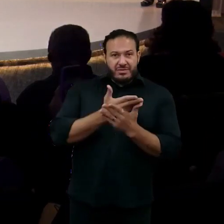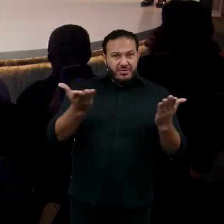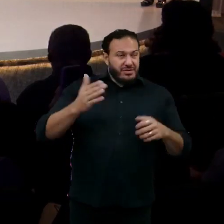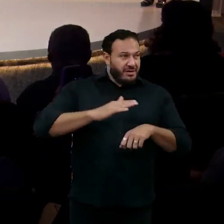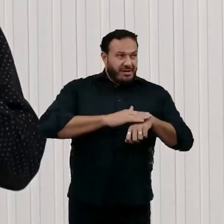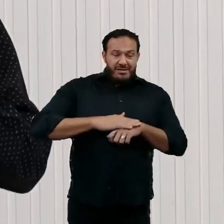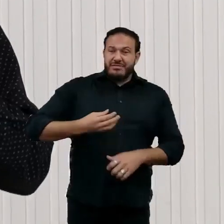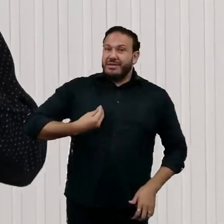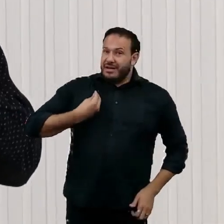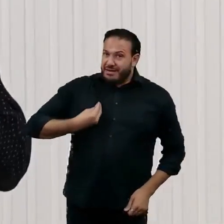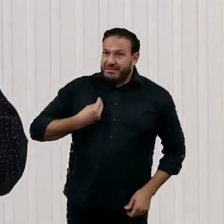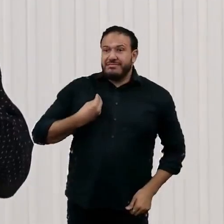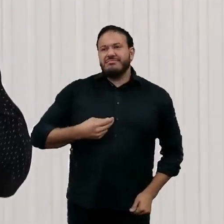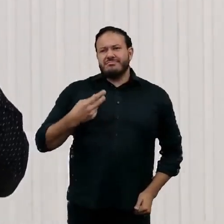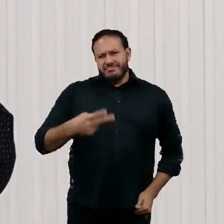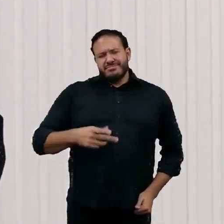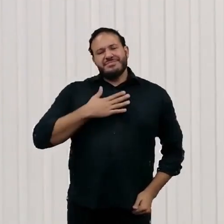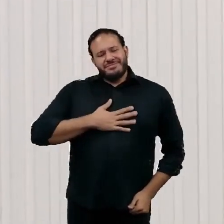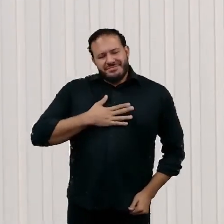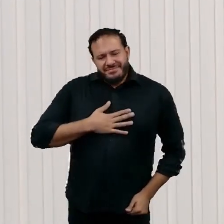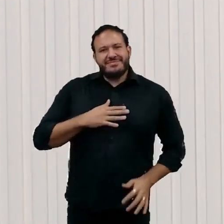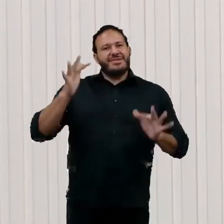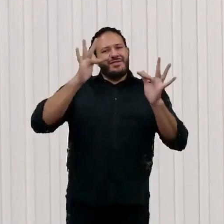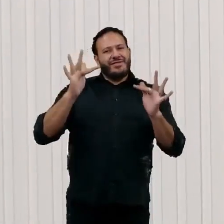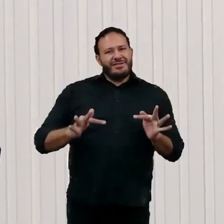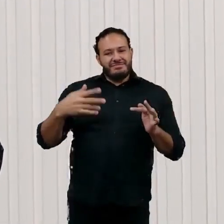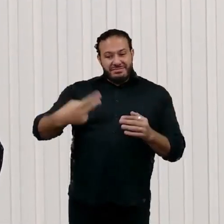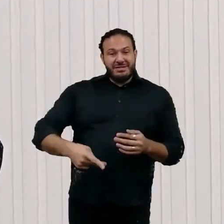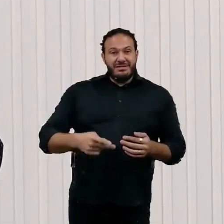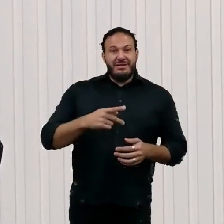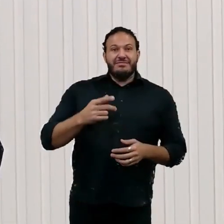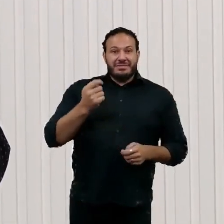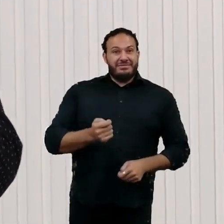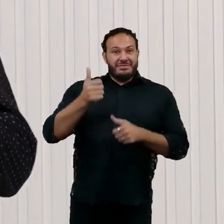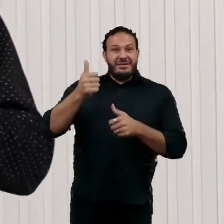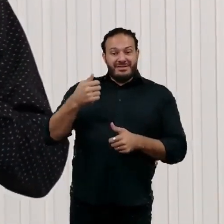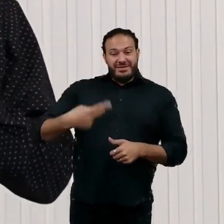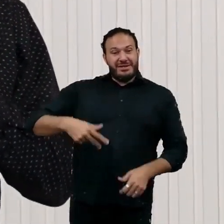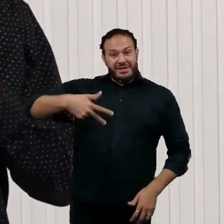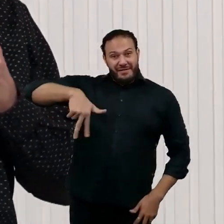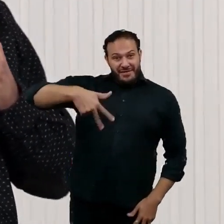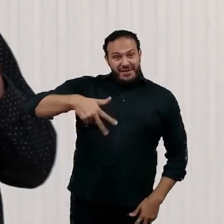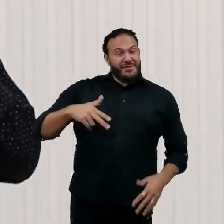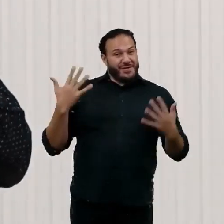E, claro, feliz aniversário, fundação. Feliz aniversário. Parabéns.